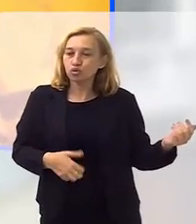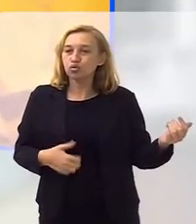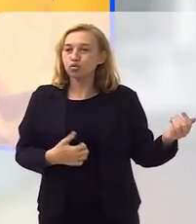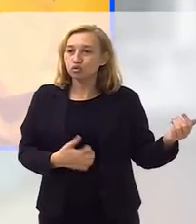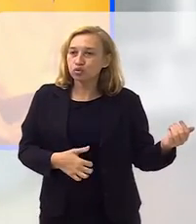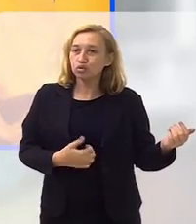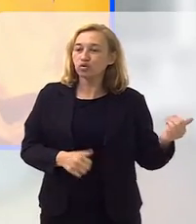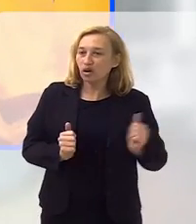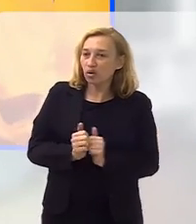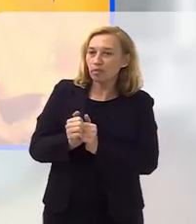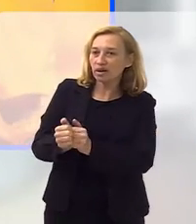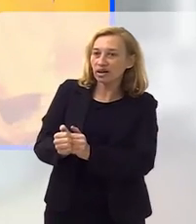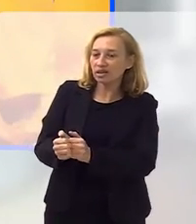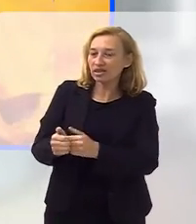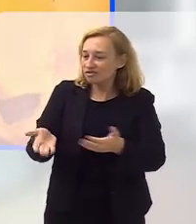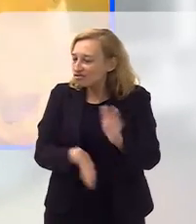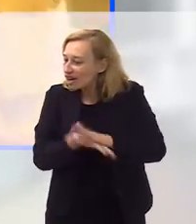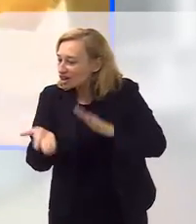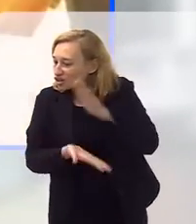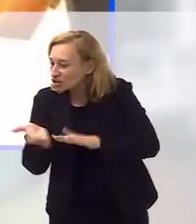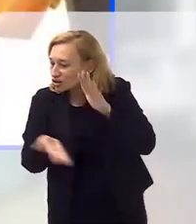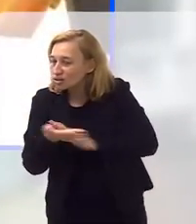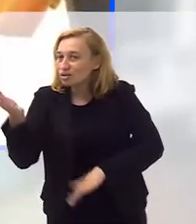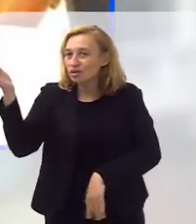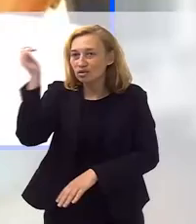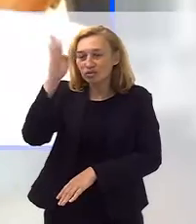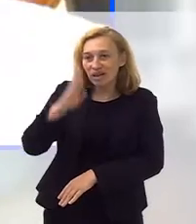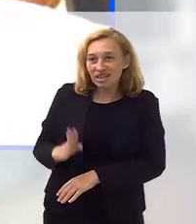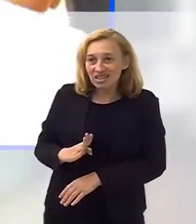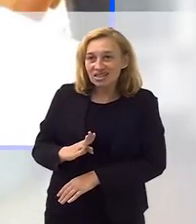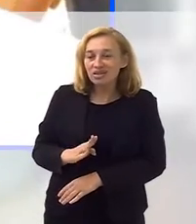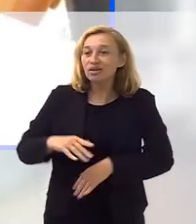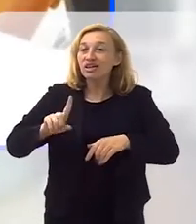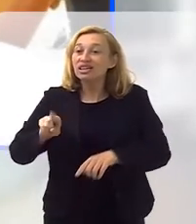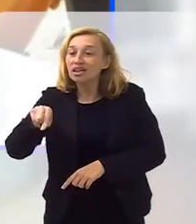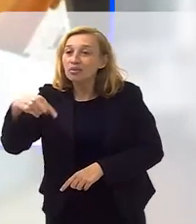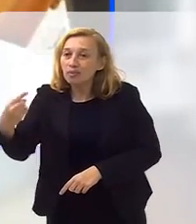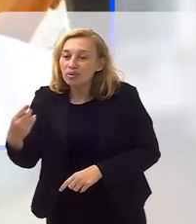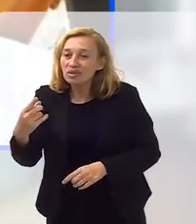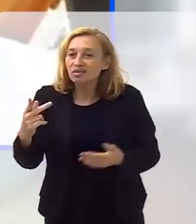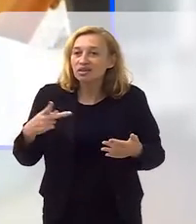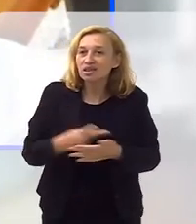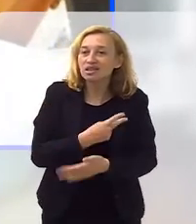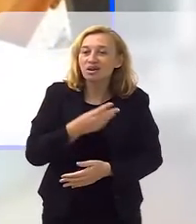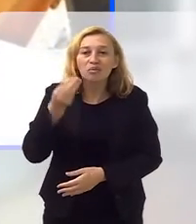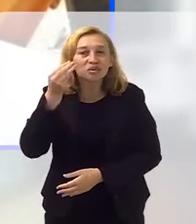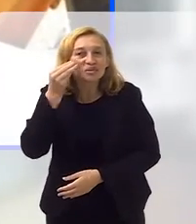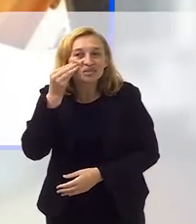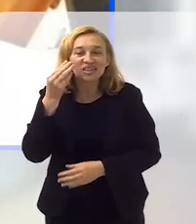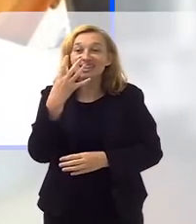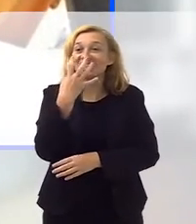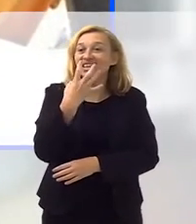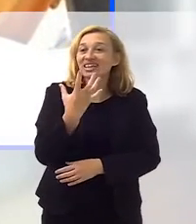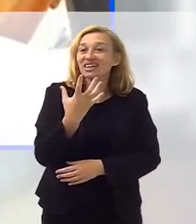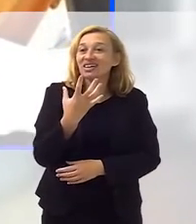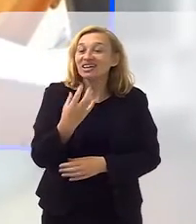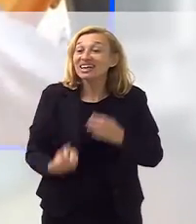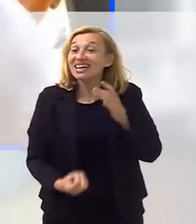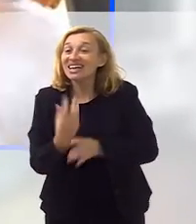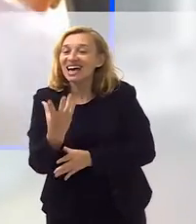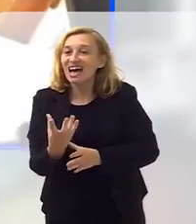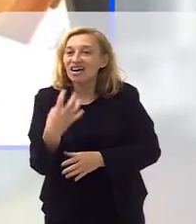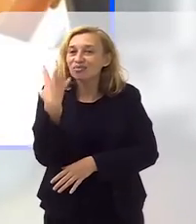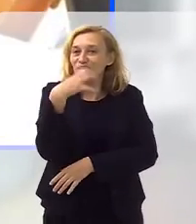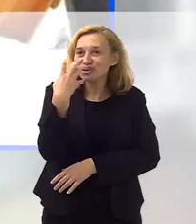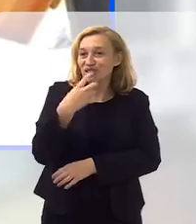tocando ela, acompanhando, viajando aí pra esse Brasil afora, mundo afora, e depois surgiu a oportunidade de cantar, de